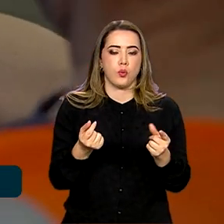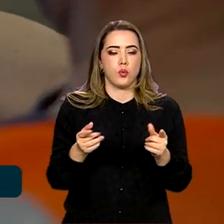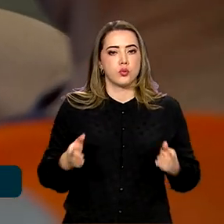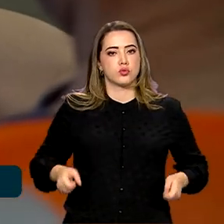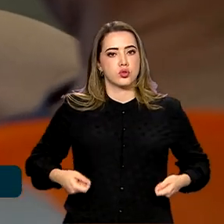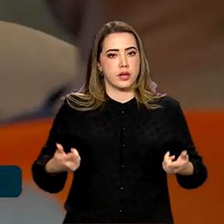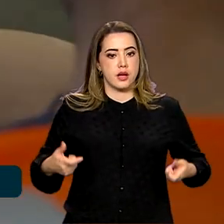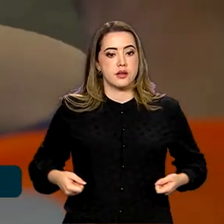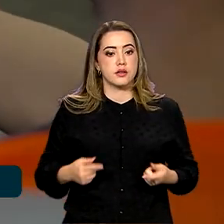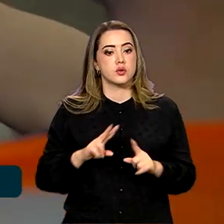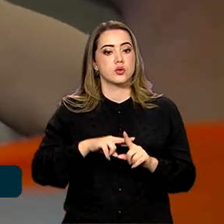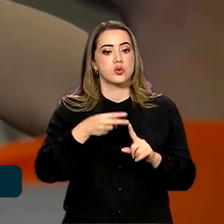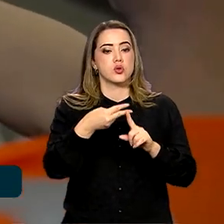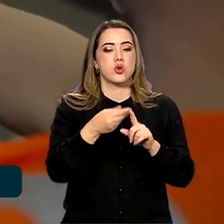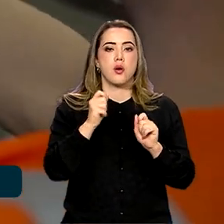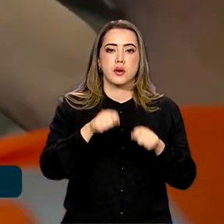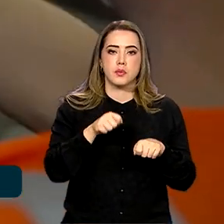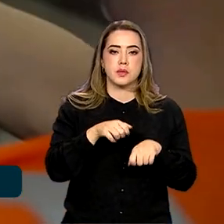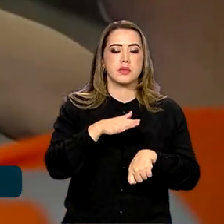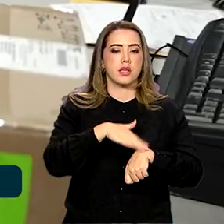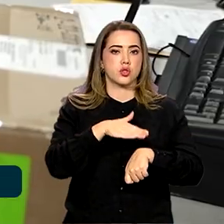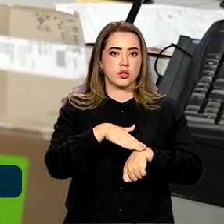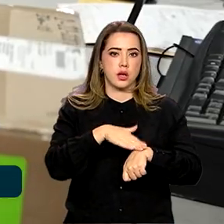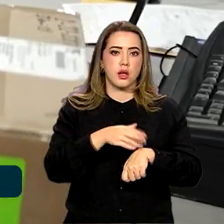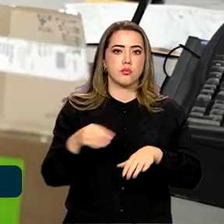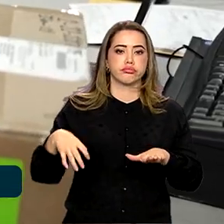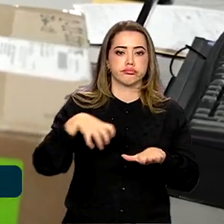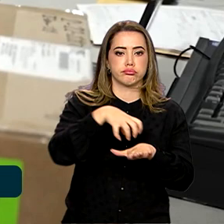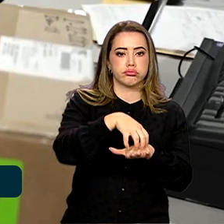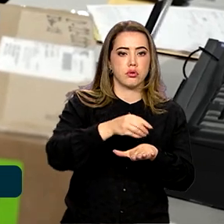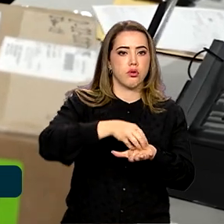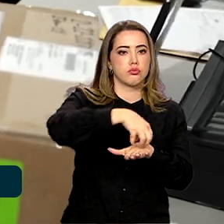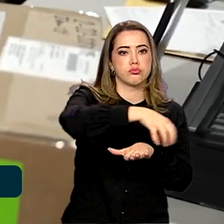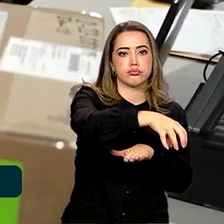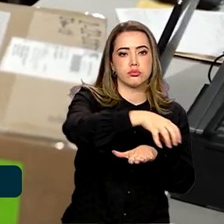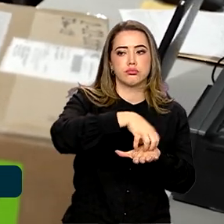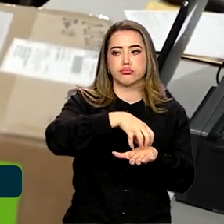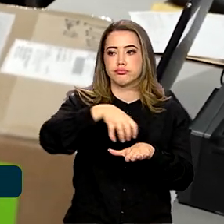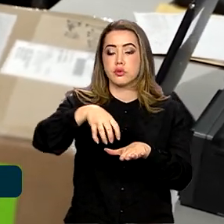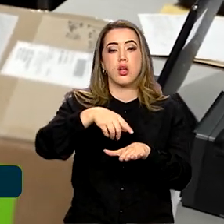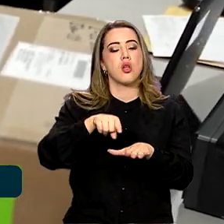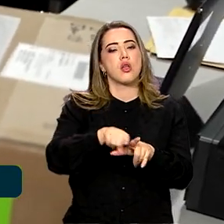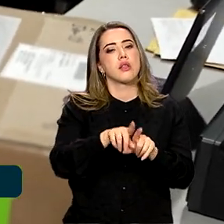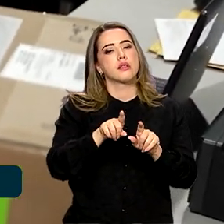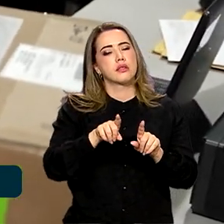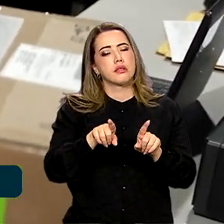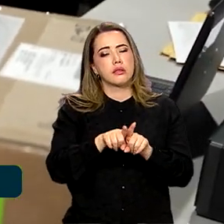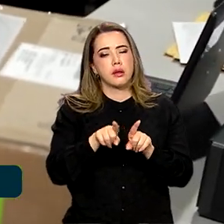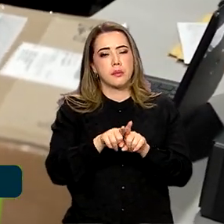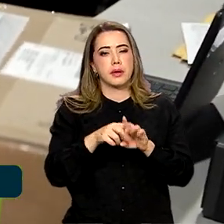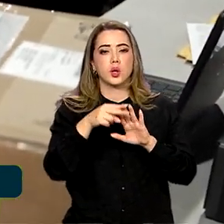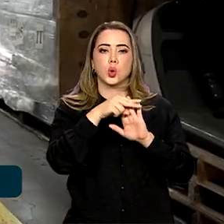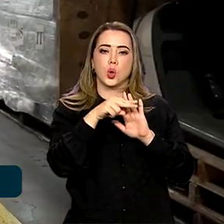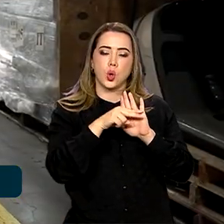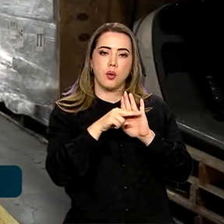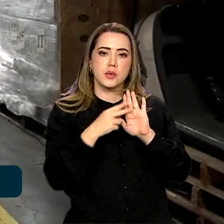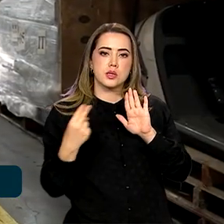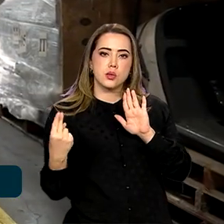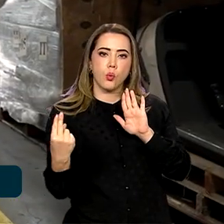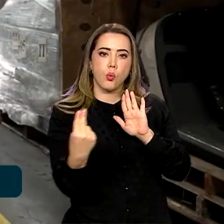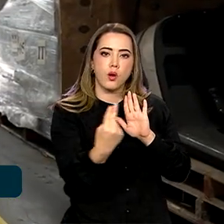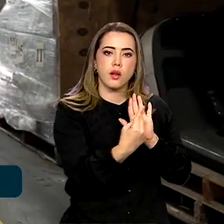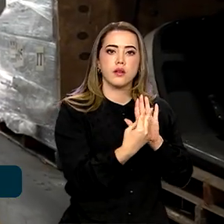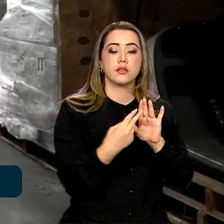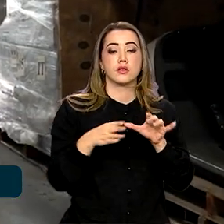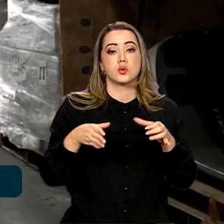fluxos de cargas aéreas em até dois anos, atrair investimentos externos e padronizar as normas brasileiras, as regras da